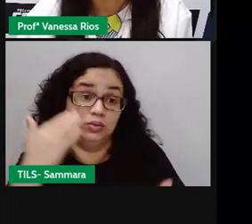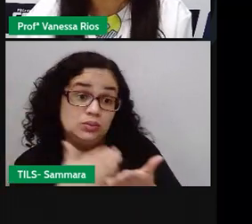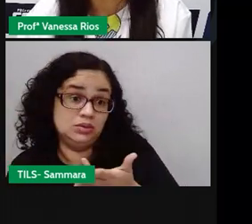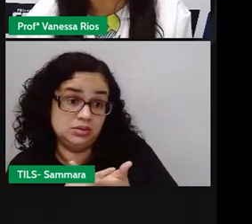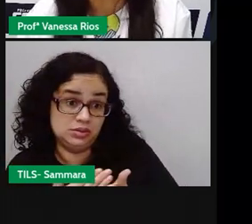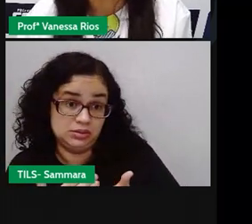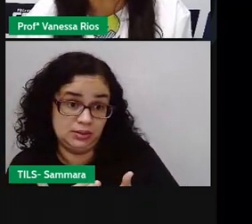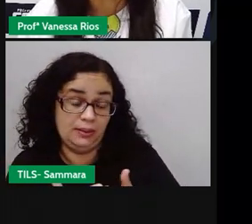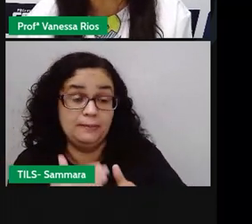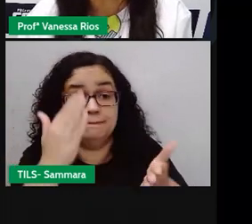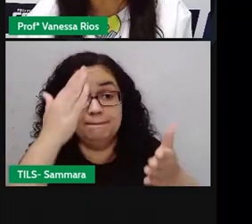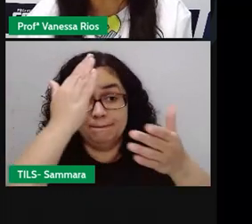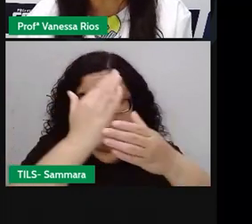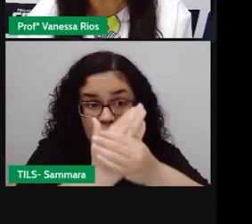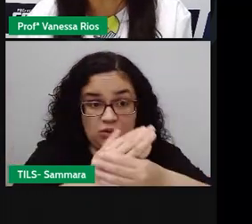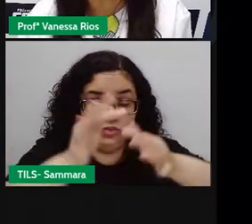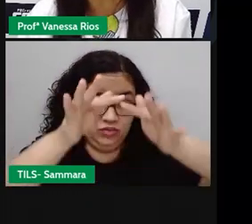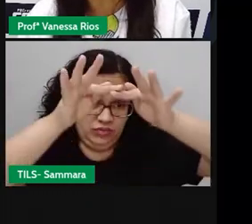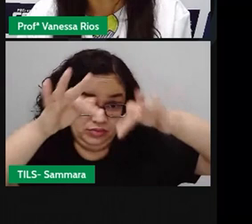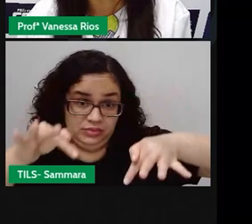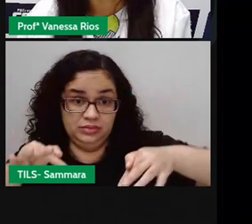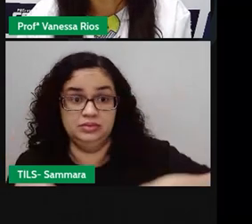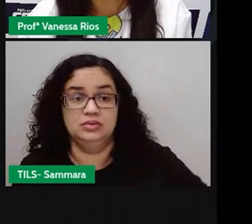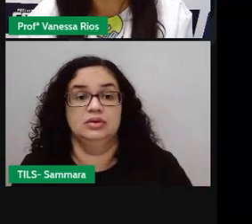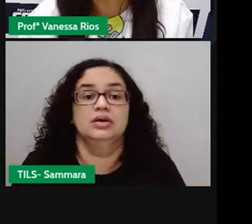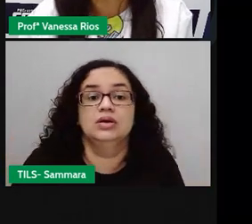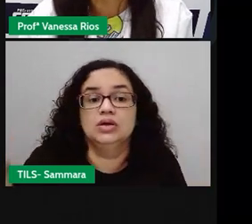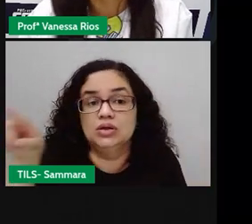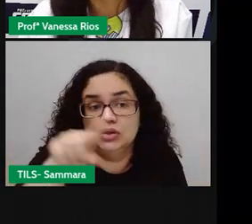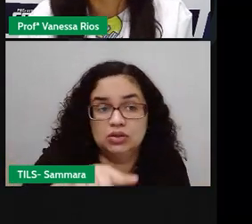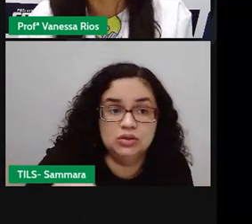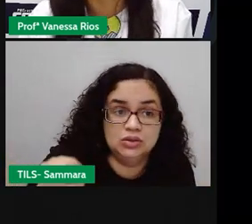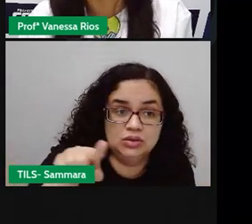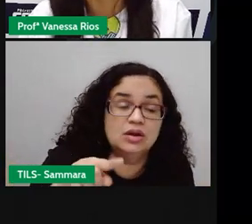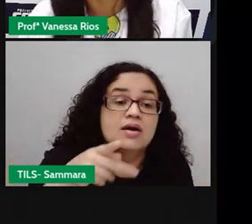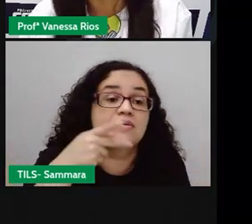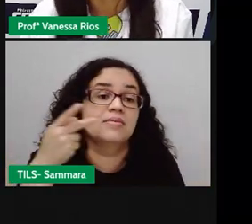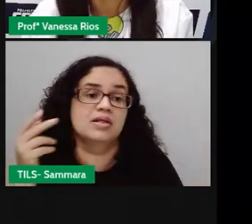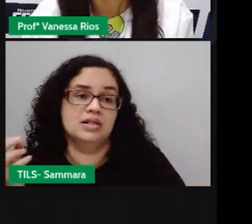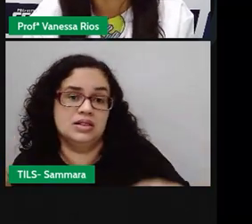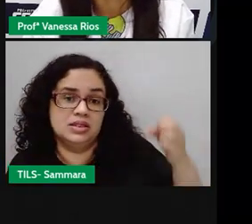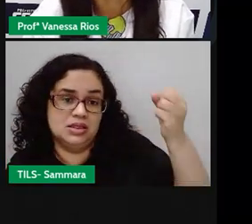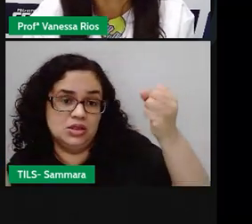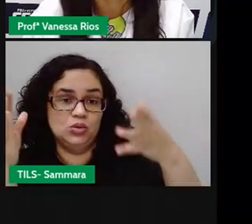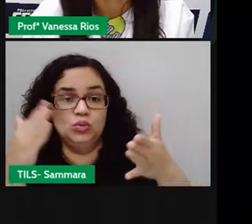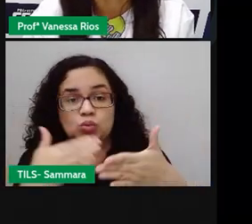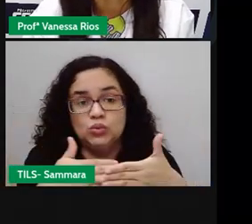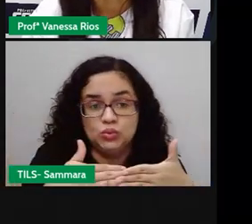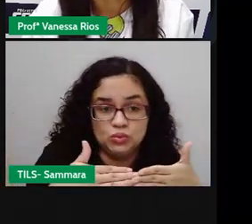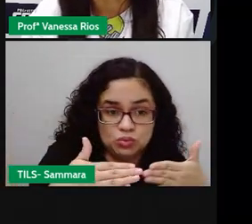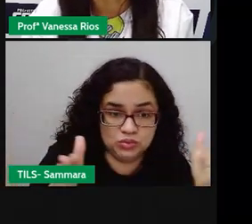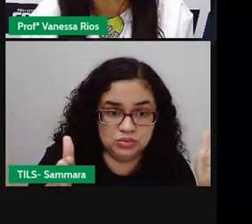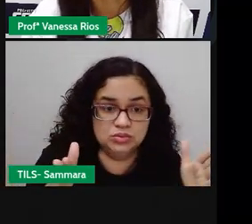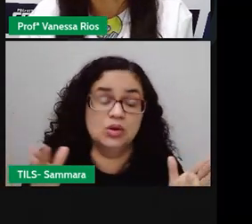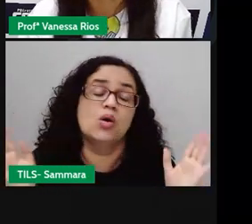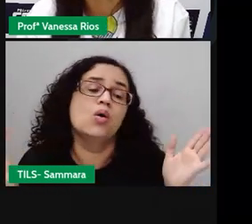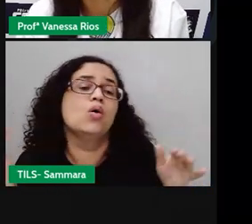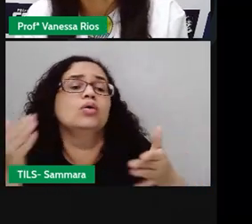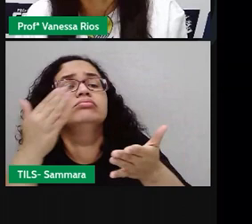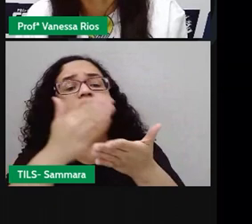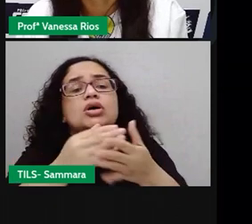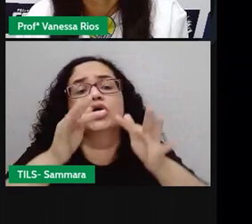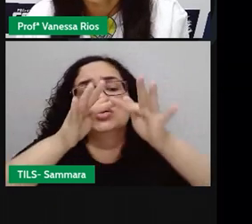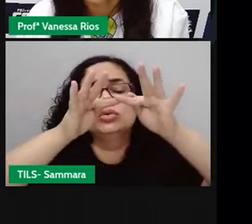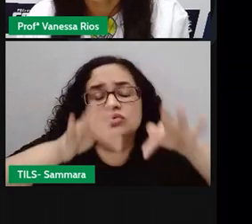meio e fim, a gente perceberia que esse parágrafo que a Pro acabou de ler está mais no início, no meio ou no